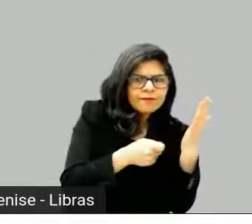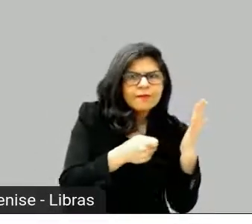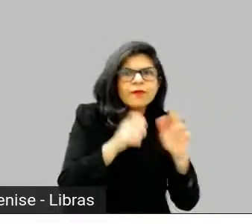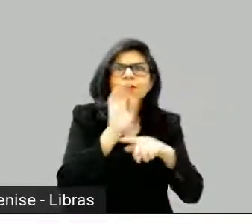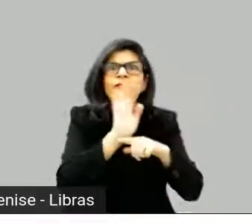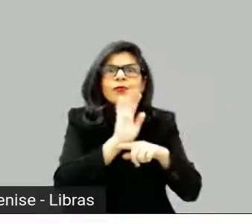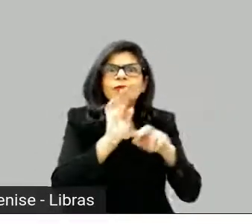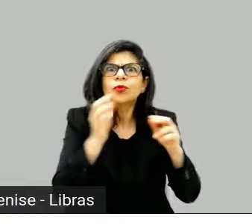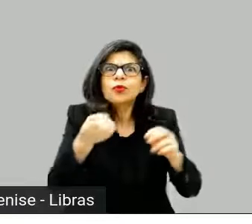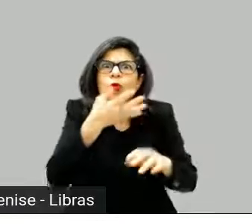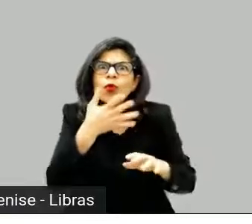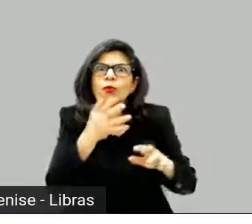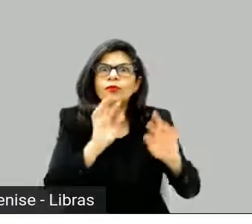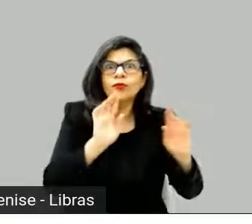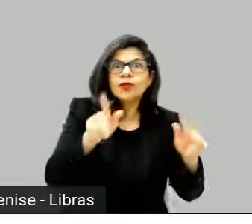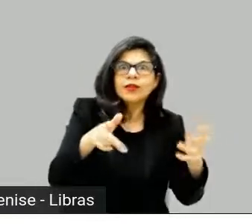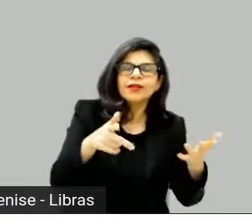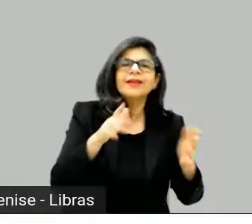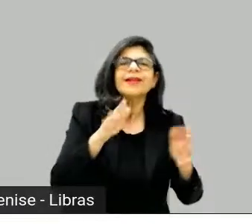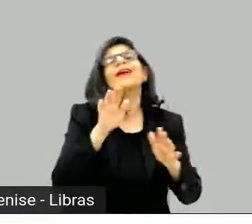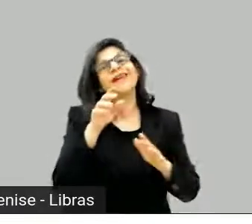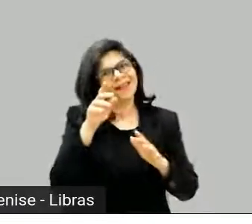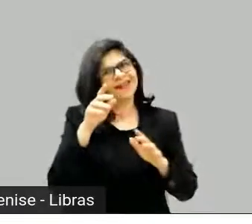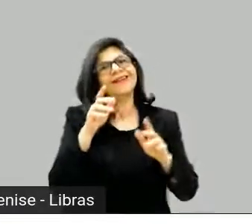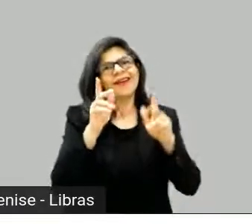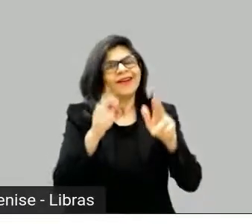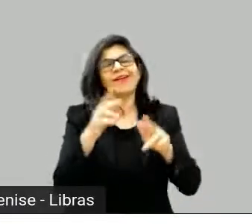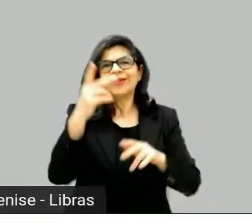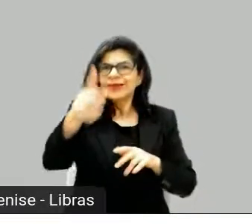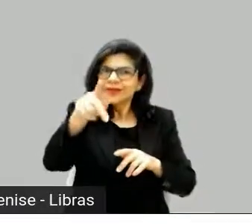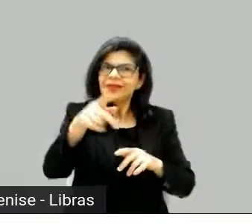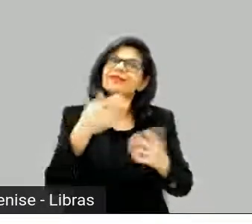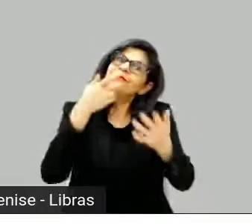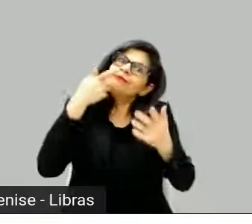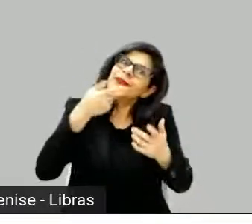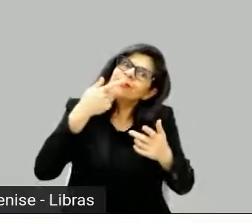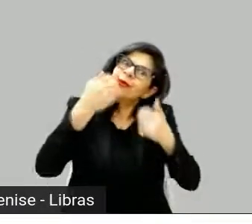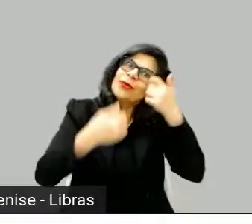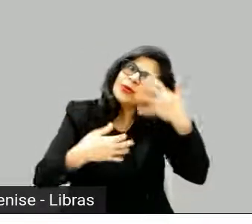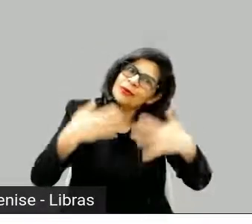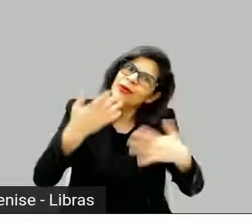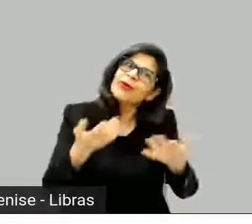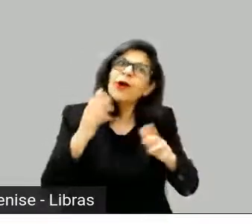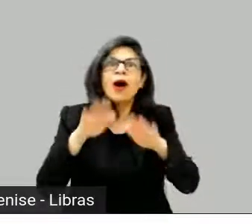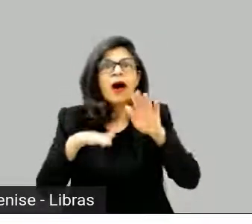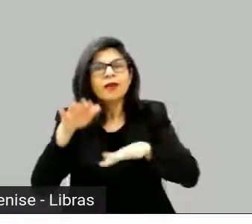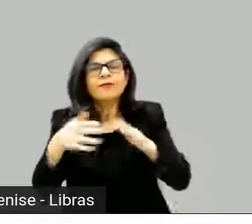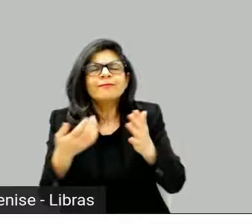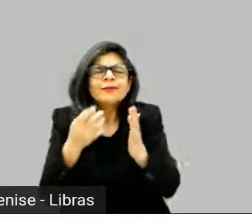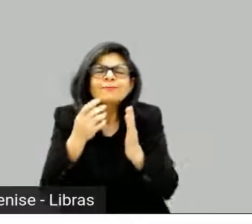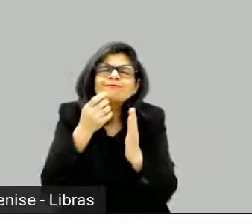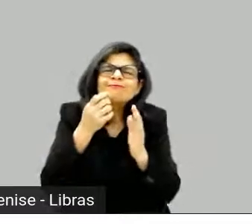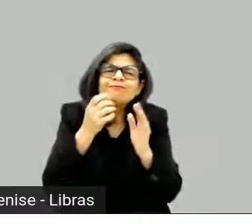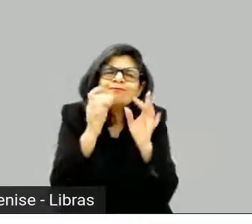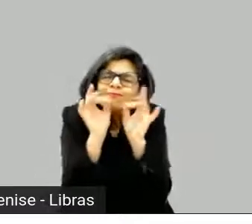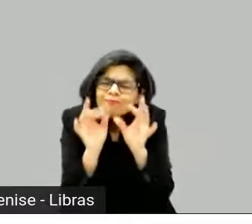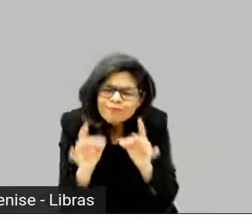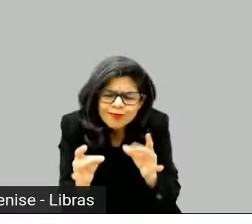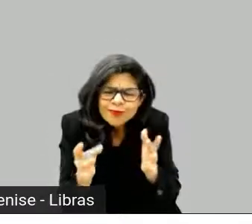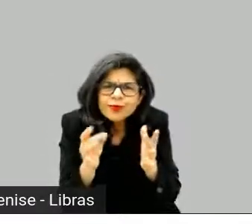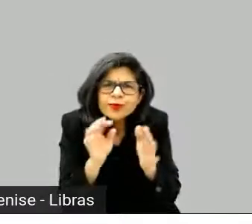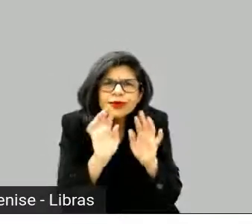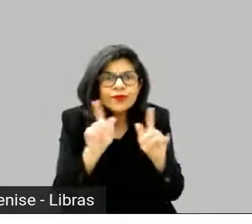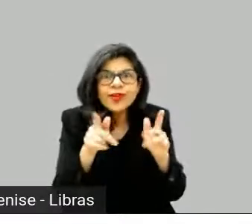às vezes parece que muda tudo, assim, isso é muito legal. E é o que a gente estava falando, é o que demanda tempo, né, é o que